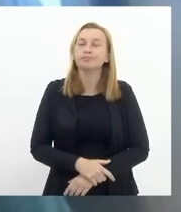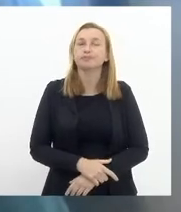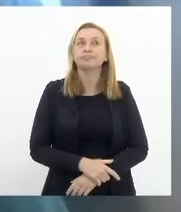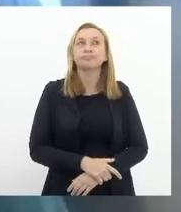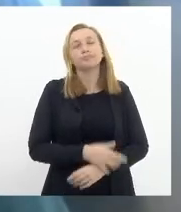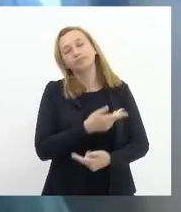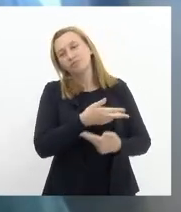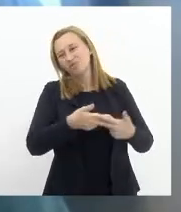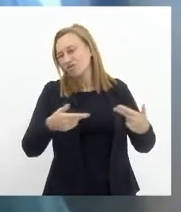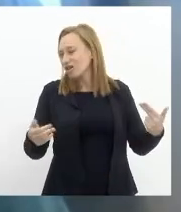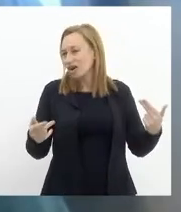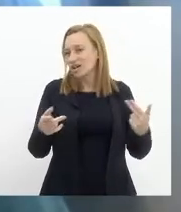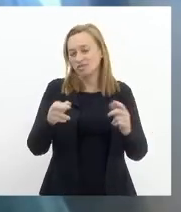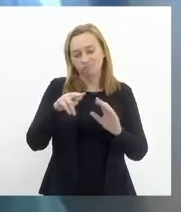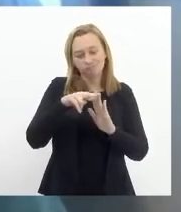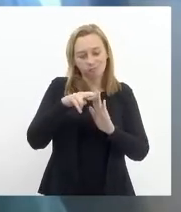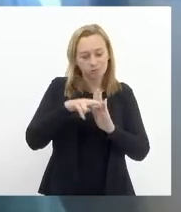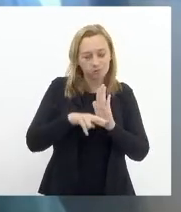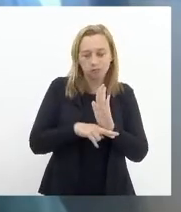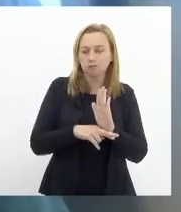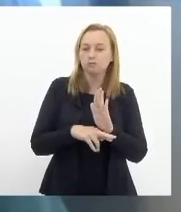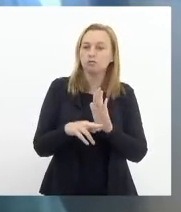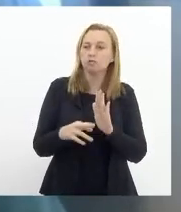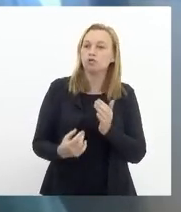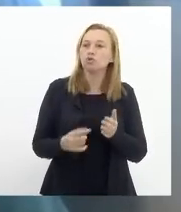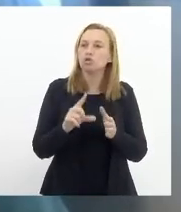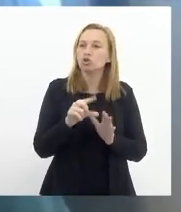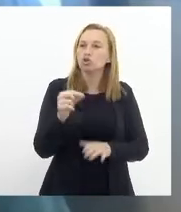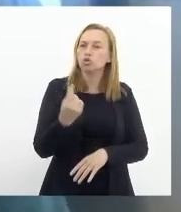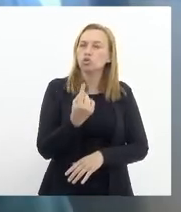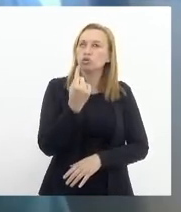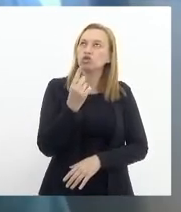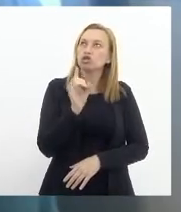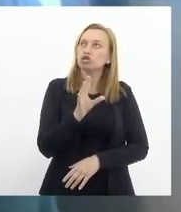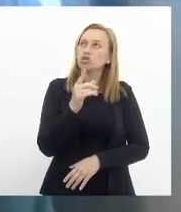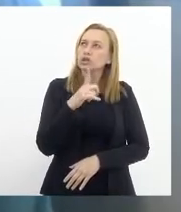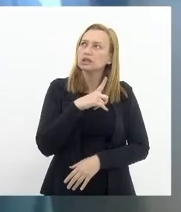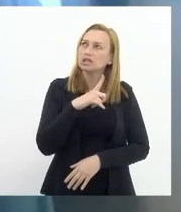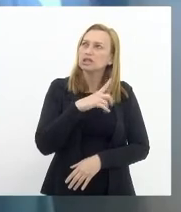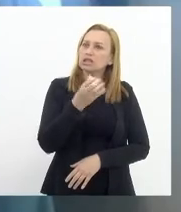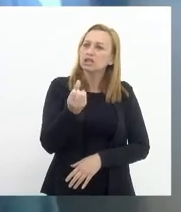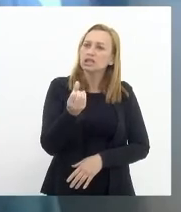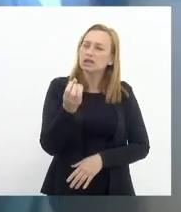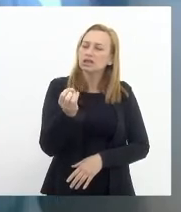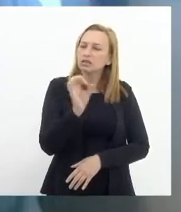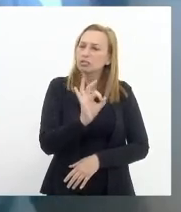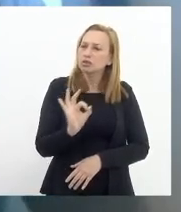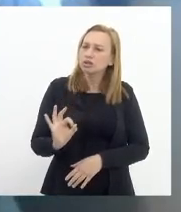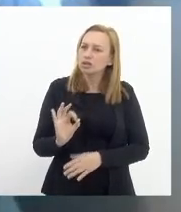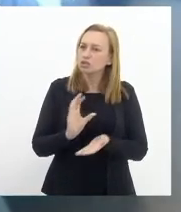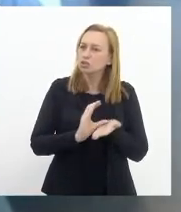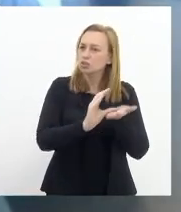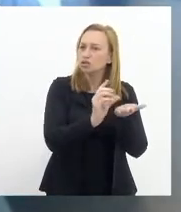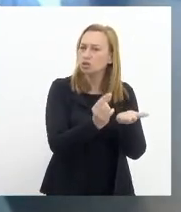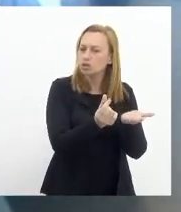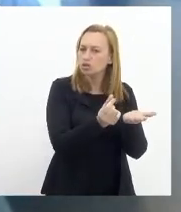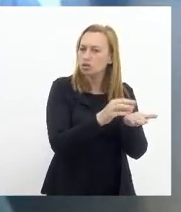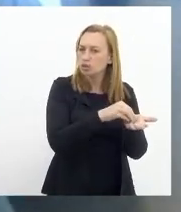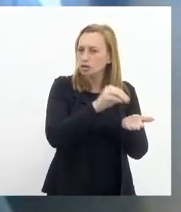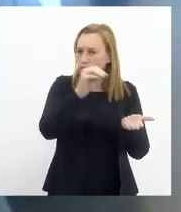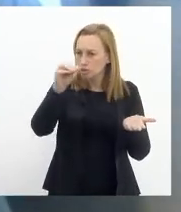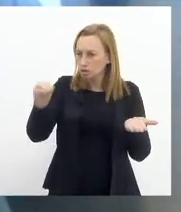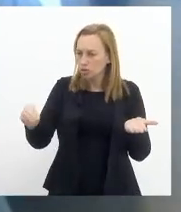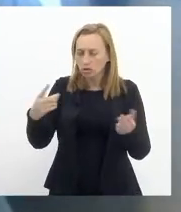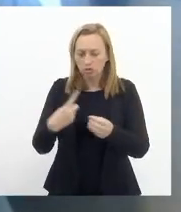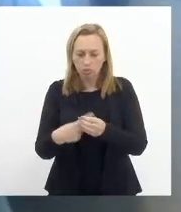série de regras uma delas é que 60% desse recurso devem ser aplicados no interior em